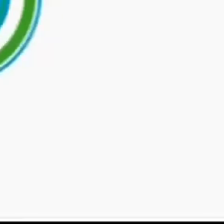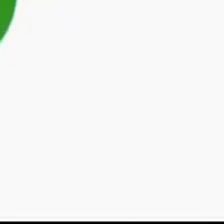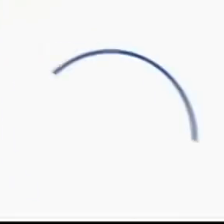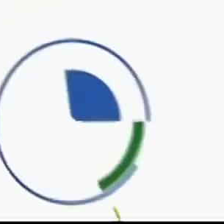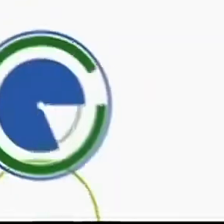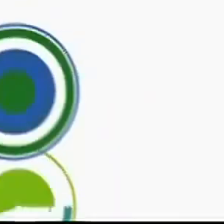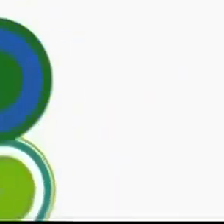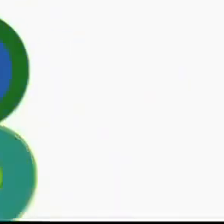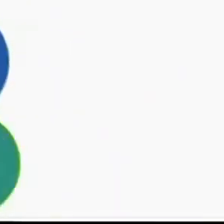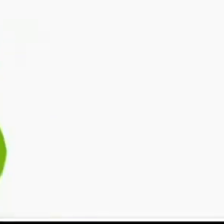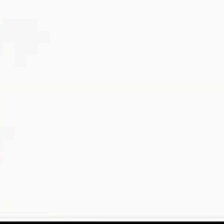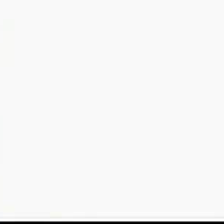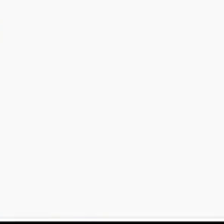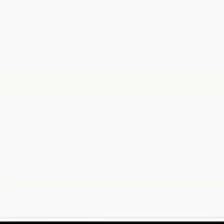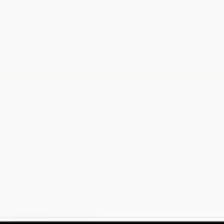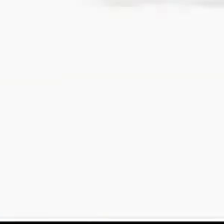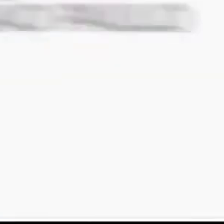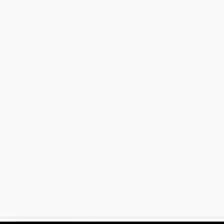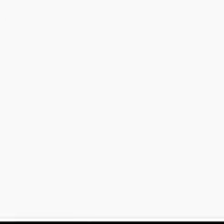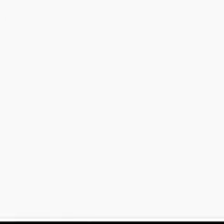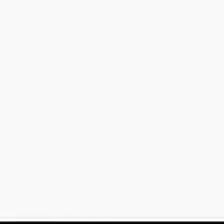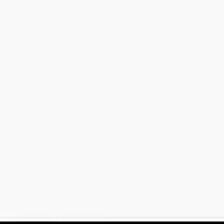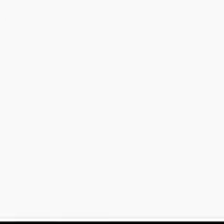Tchau, pessoal.